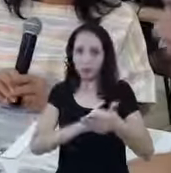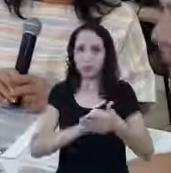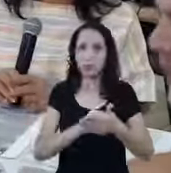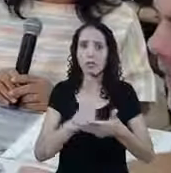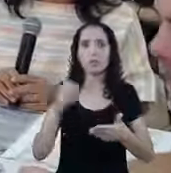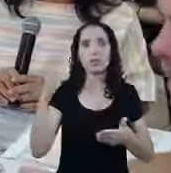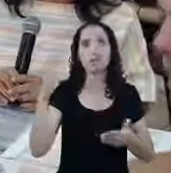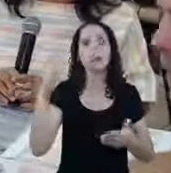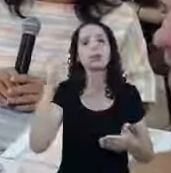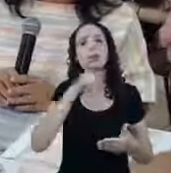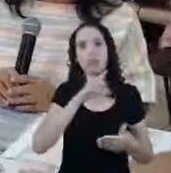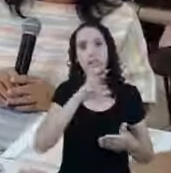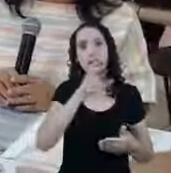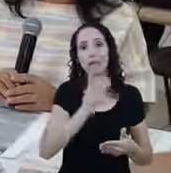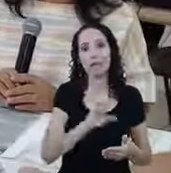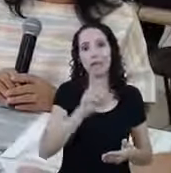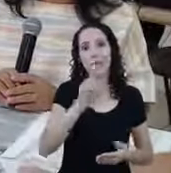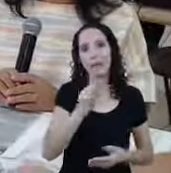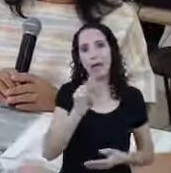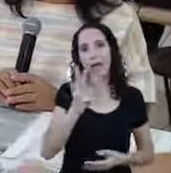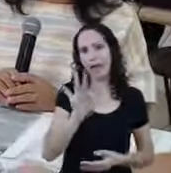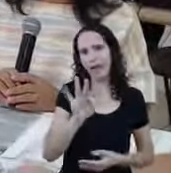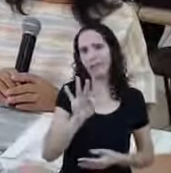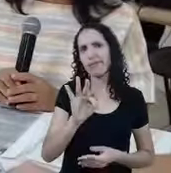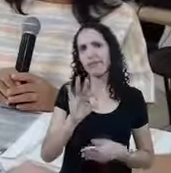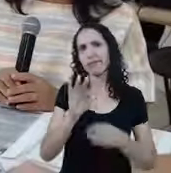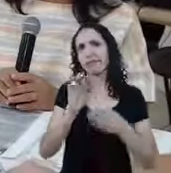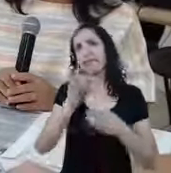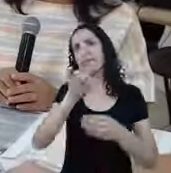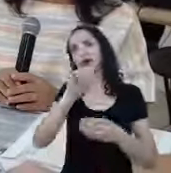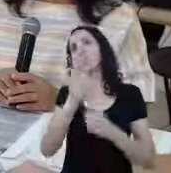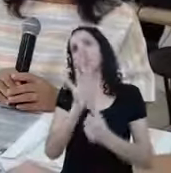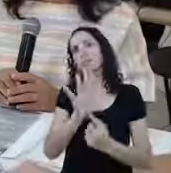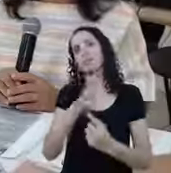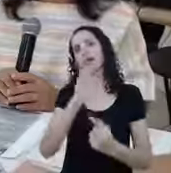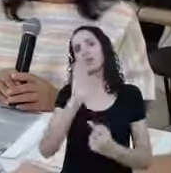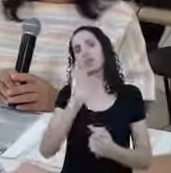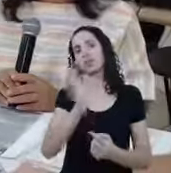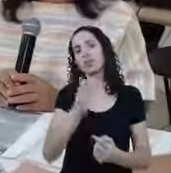que a gente repete O CPF dele vai dar essa informação Ok Tá